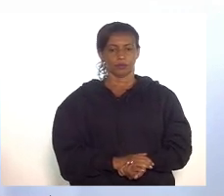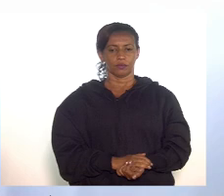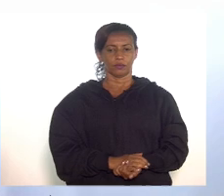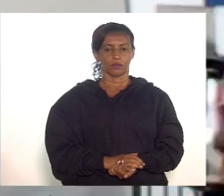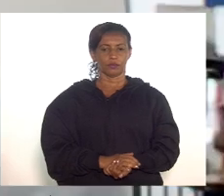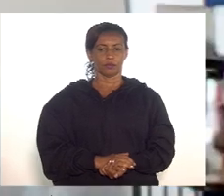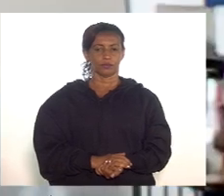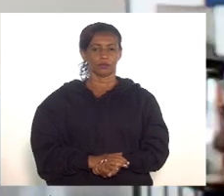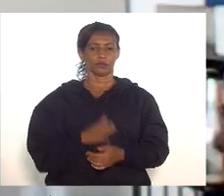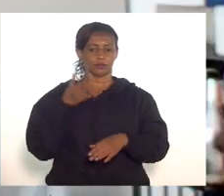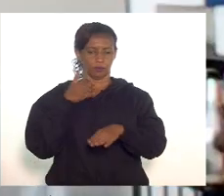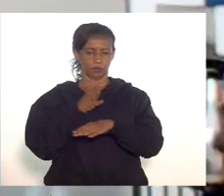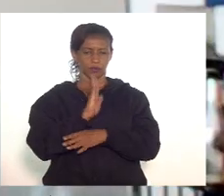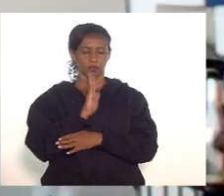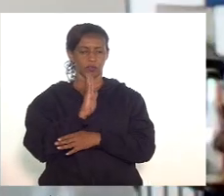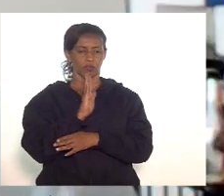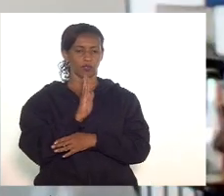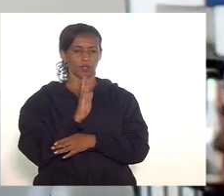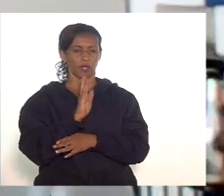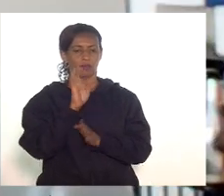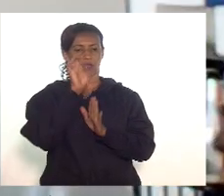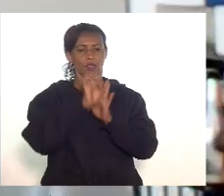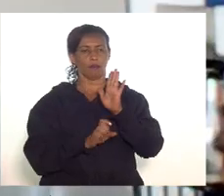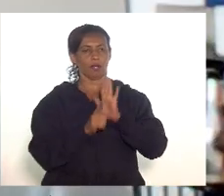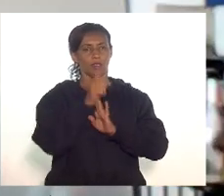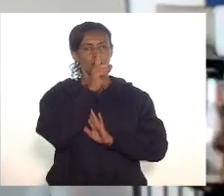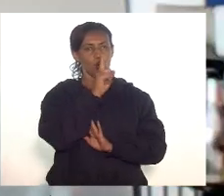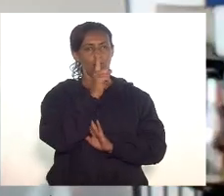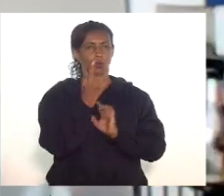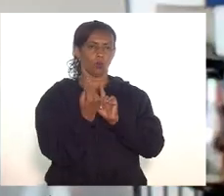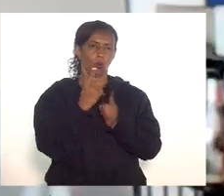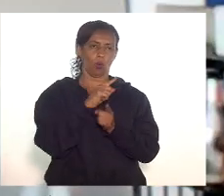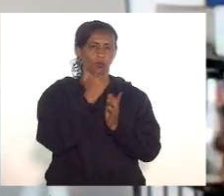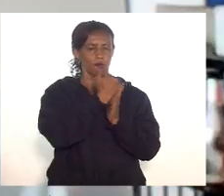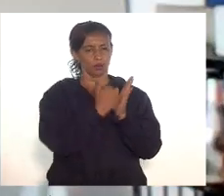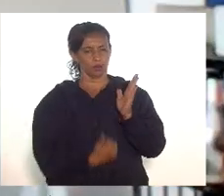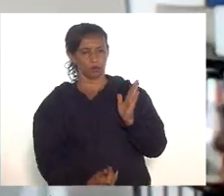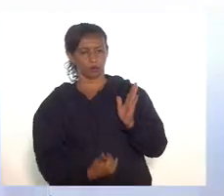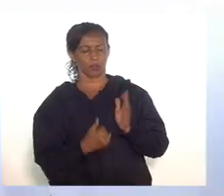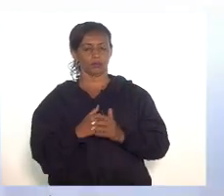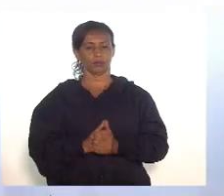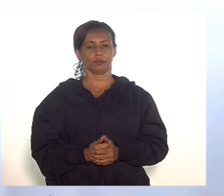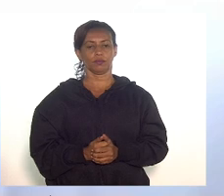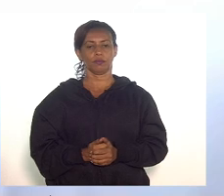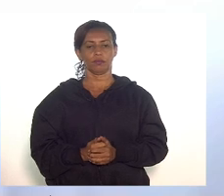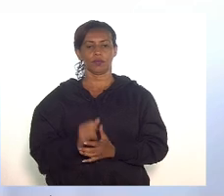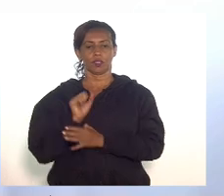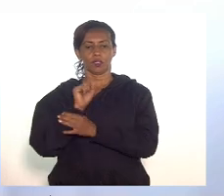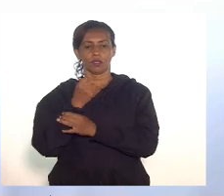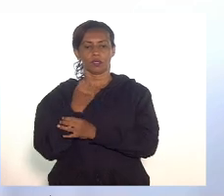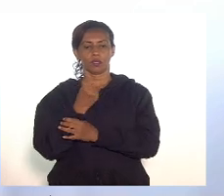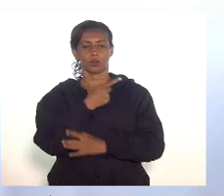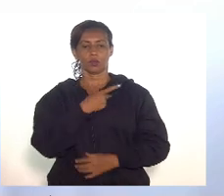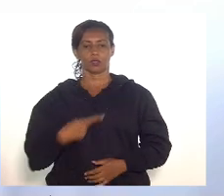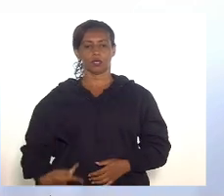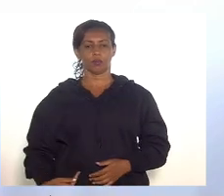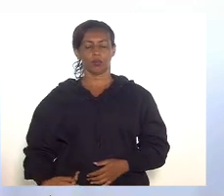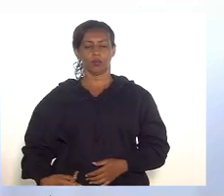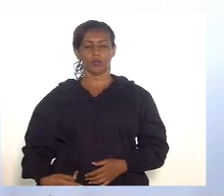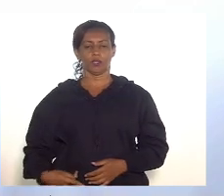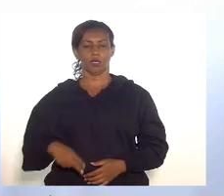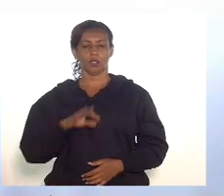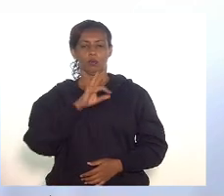Favorável a emenda 1 e contrário às demais emendas. pela Comissão de Segurança Pública e Assuntos de Polícia,